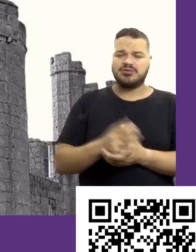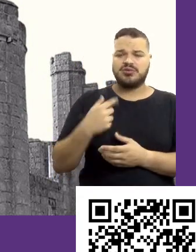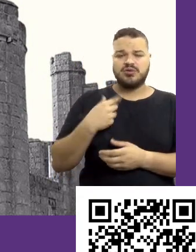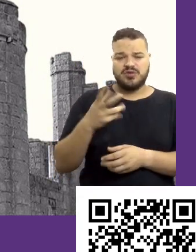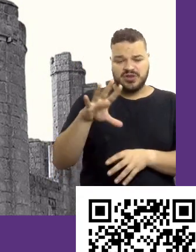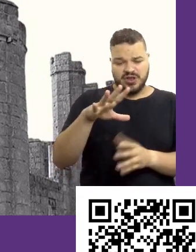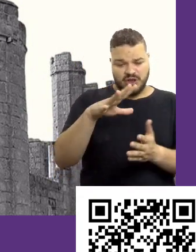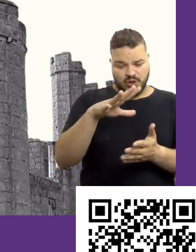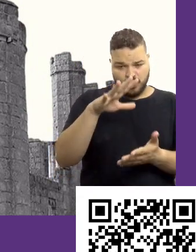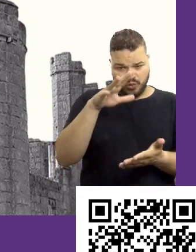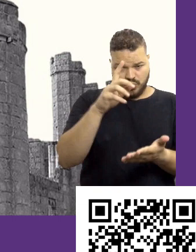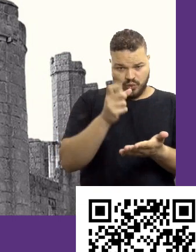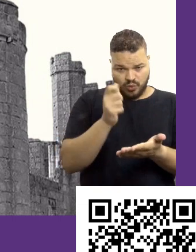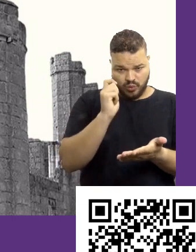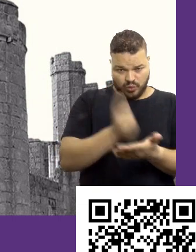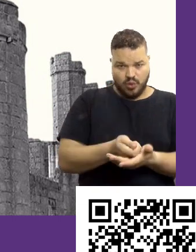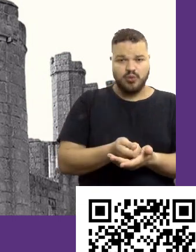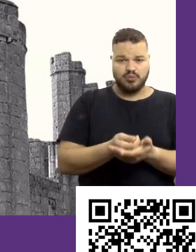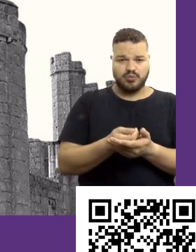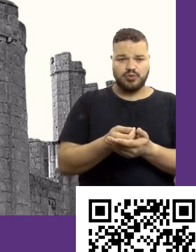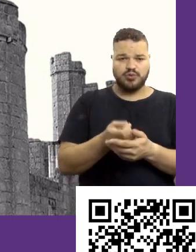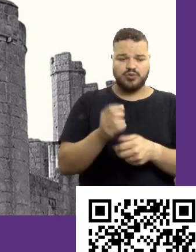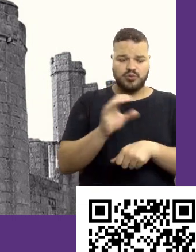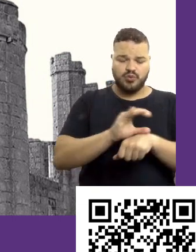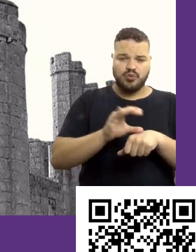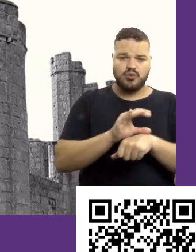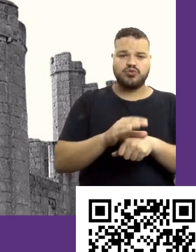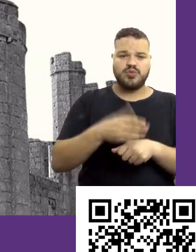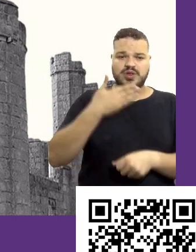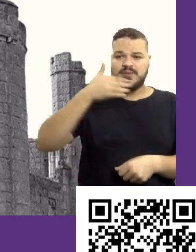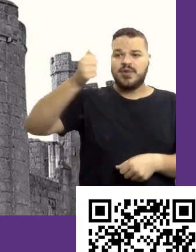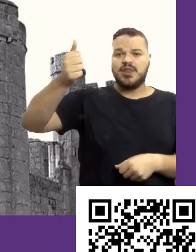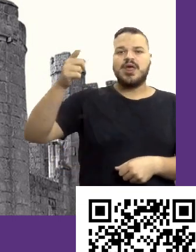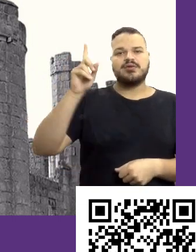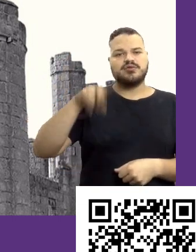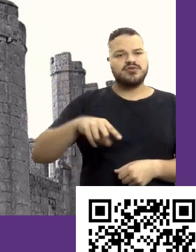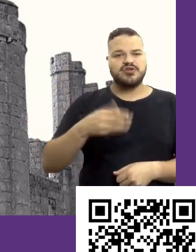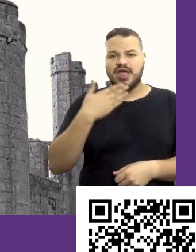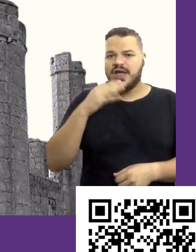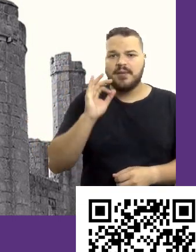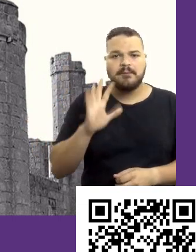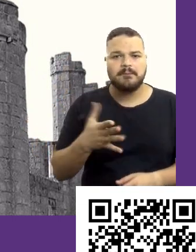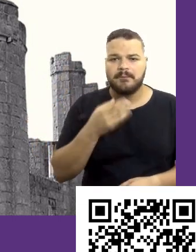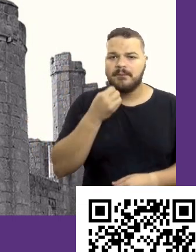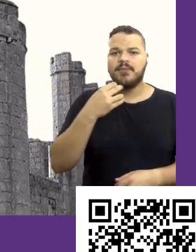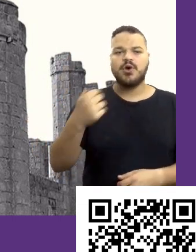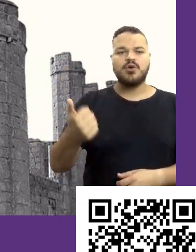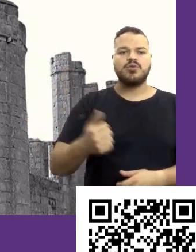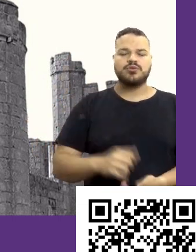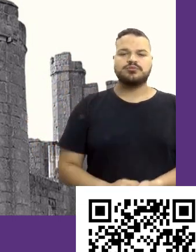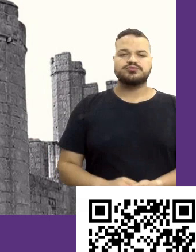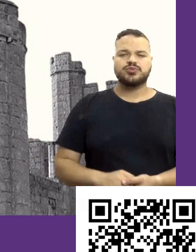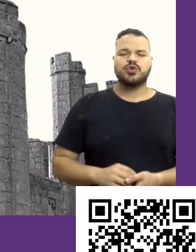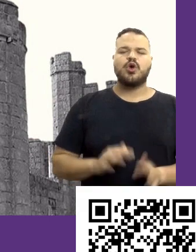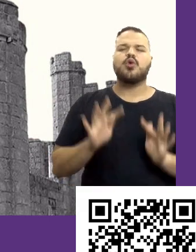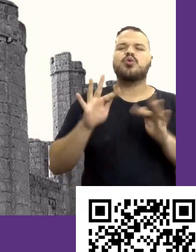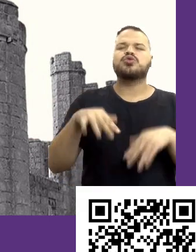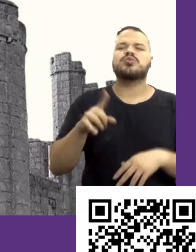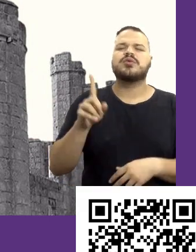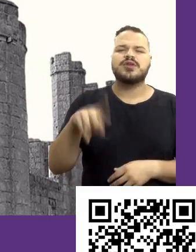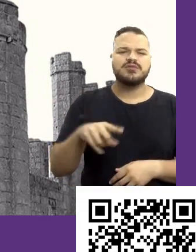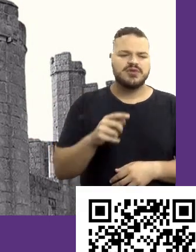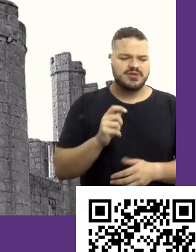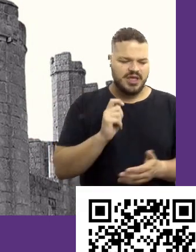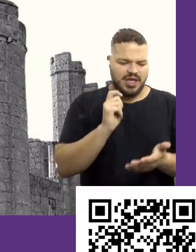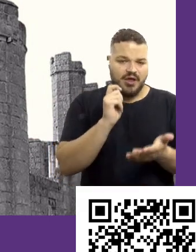melhorar aquilo que você já é o melhor? Qual foi a última vez que você investiu na sua força?